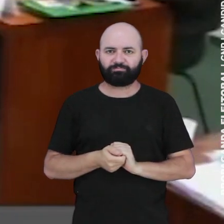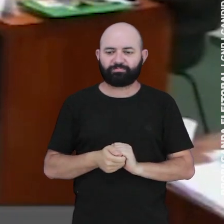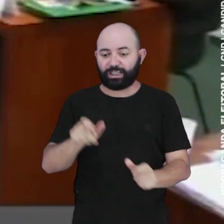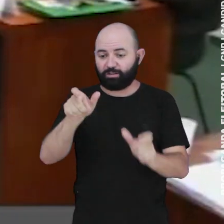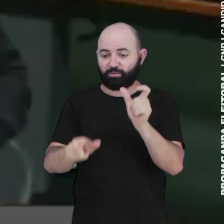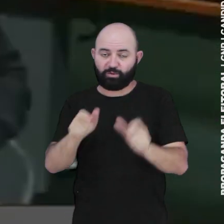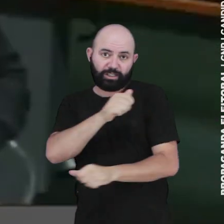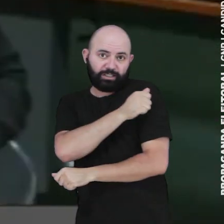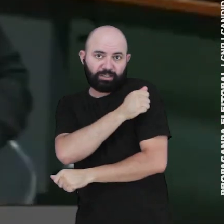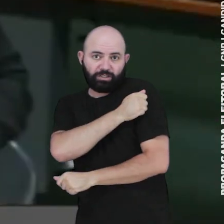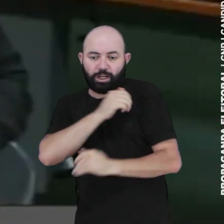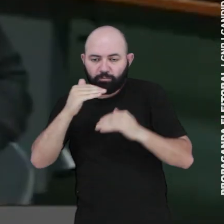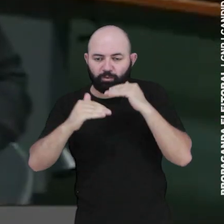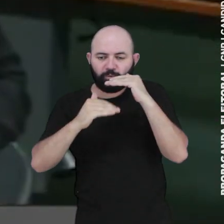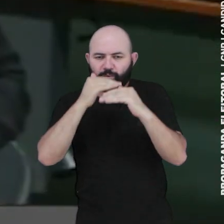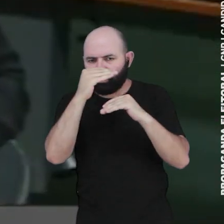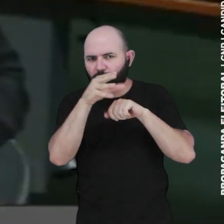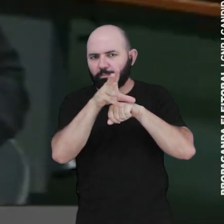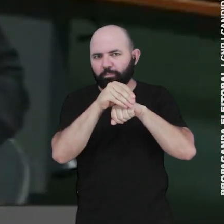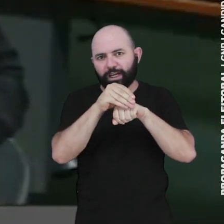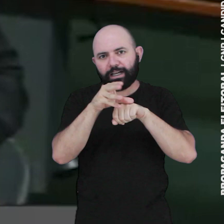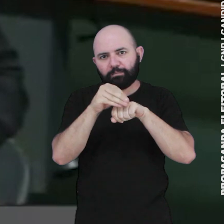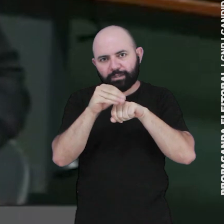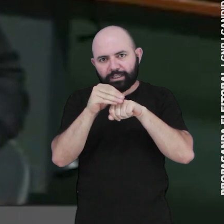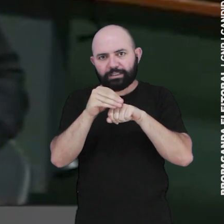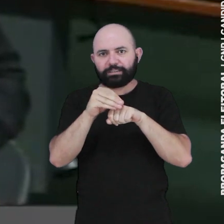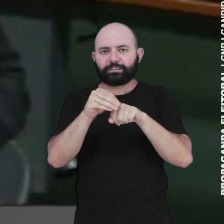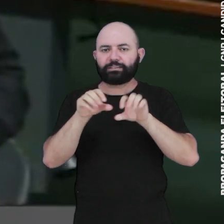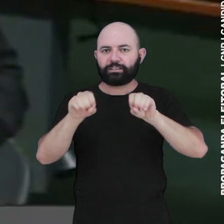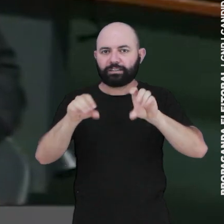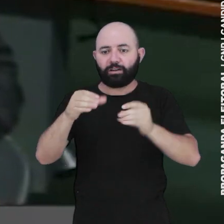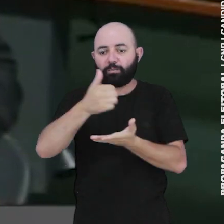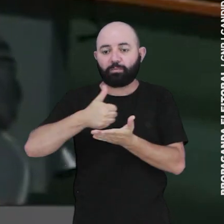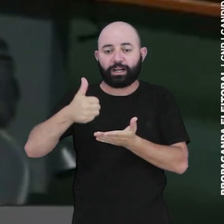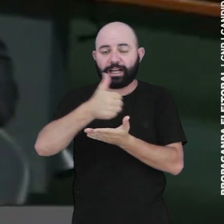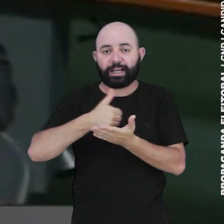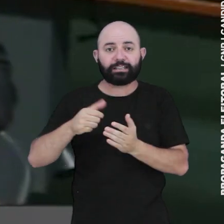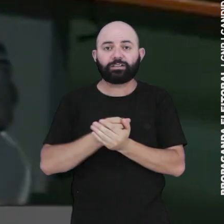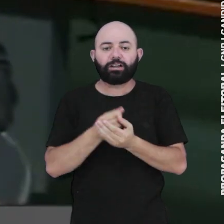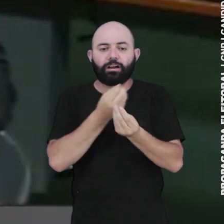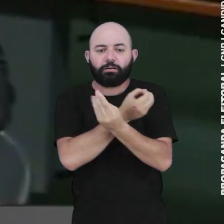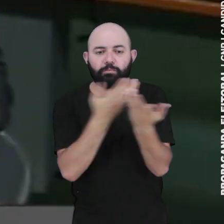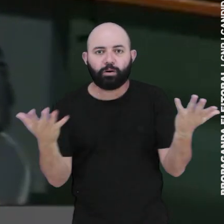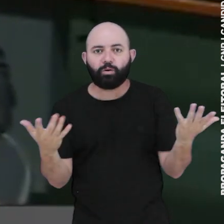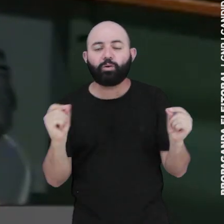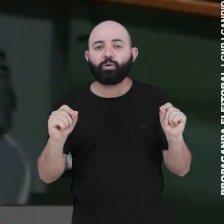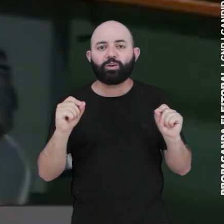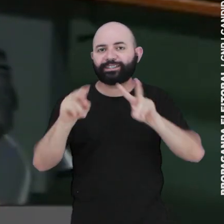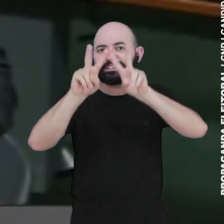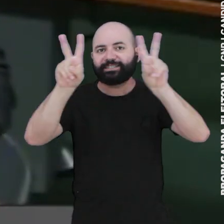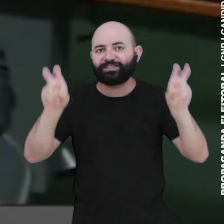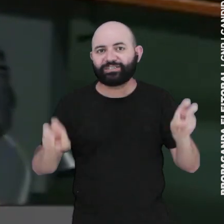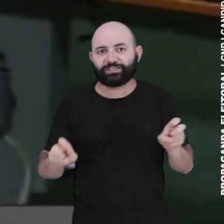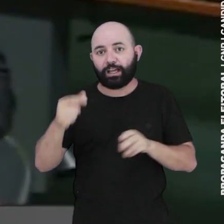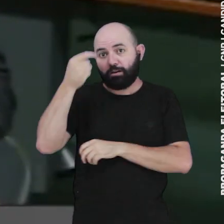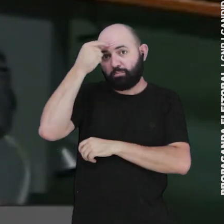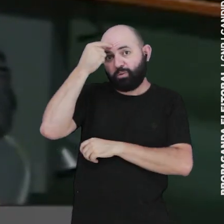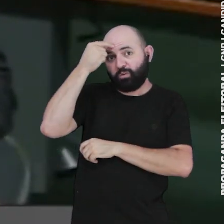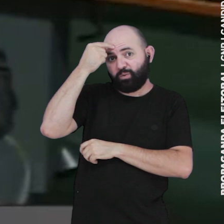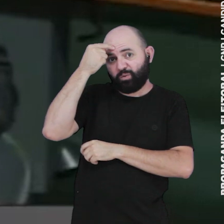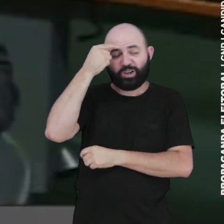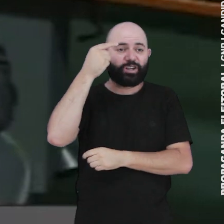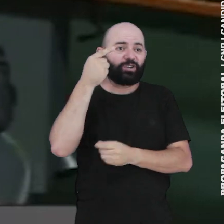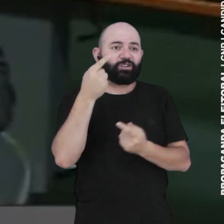Indivíduos em processo de formação, como são os estudantes da educação básica, não devem ser expostos a noções